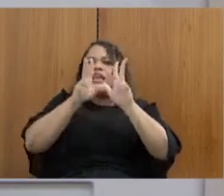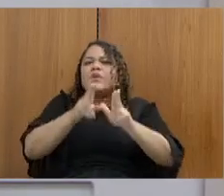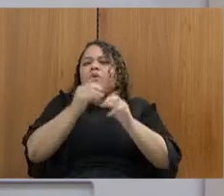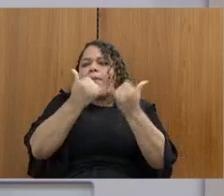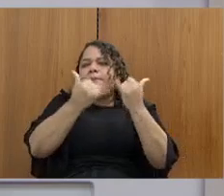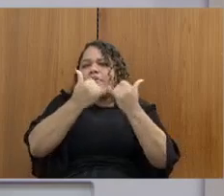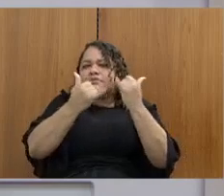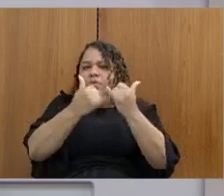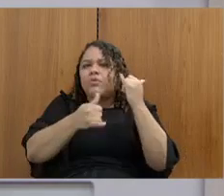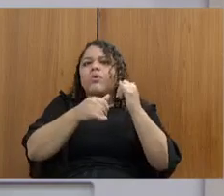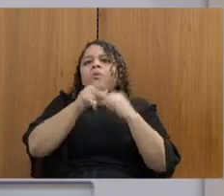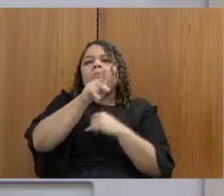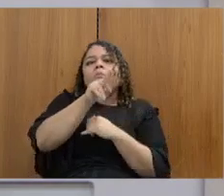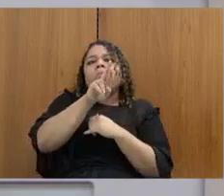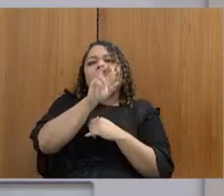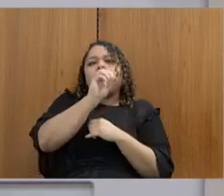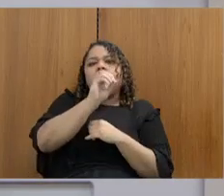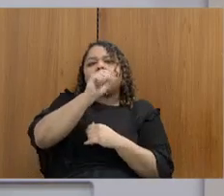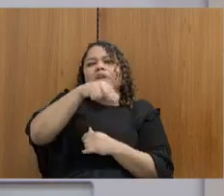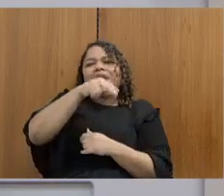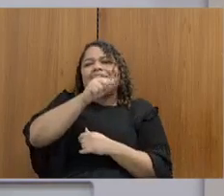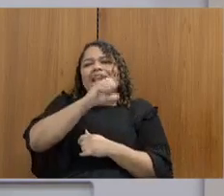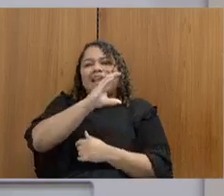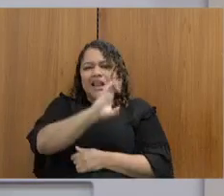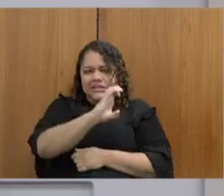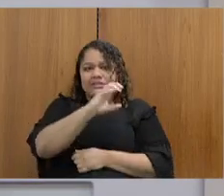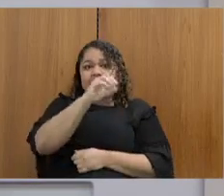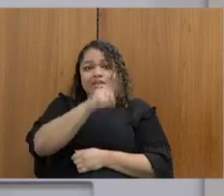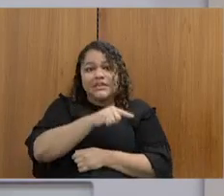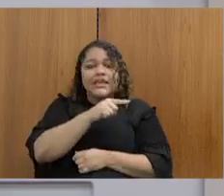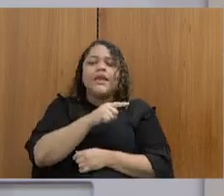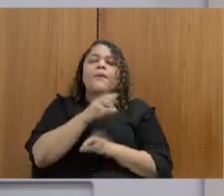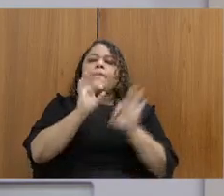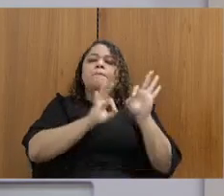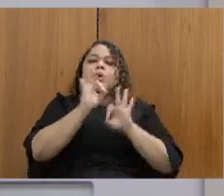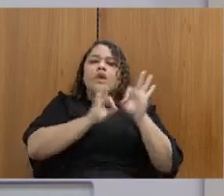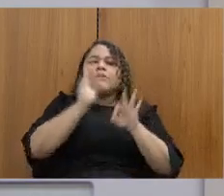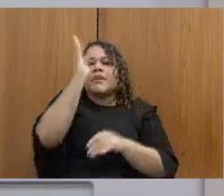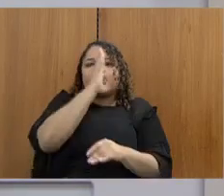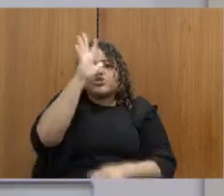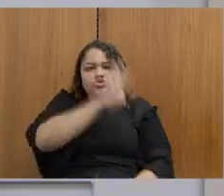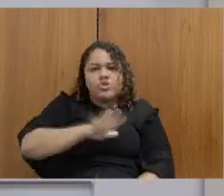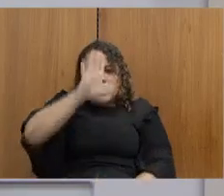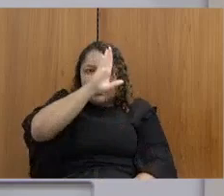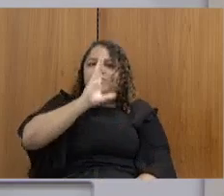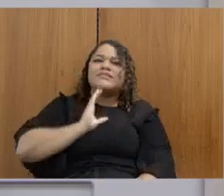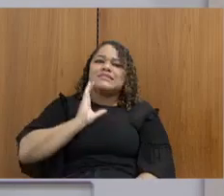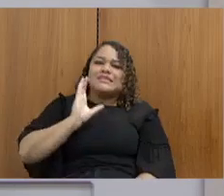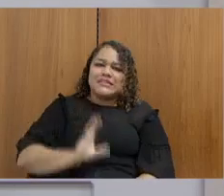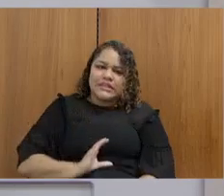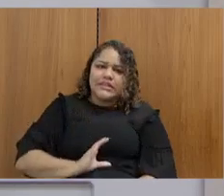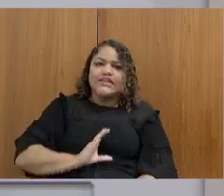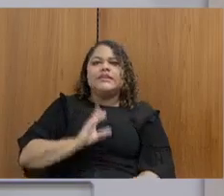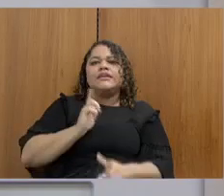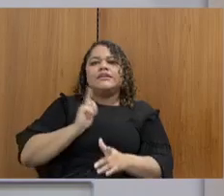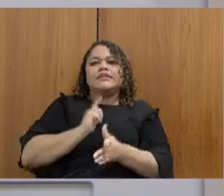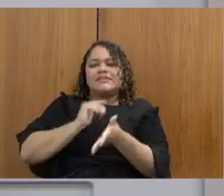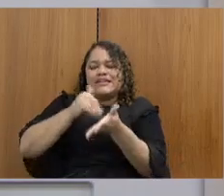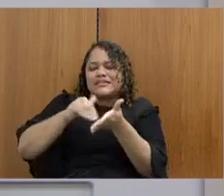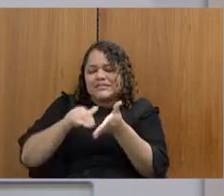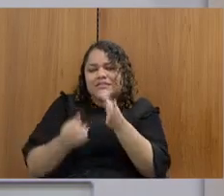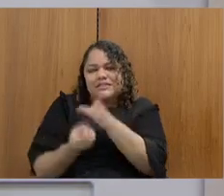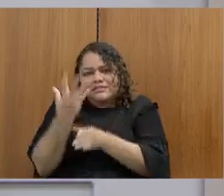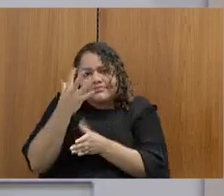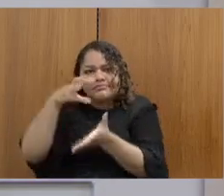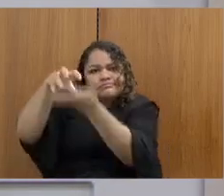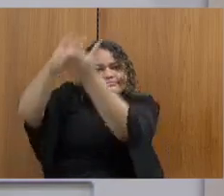Nacional de Segurança com Cidadania, onde você estabelece transversalidade com demais secretarias, estabelece as regiões de conflito para tentar fazer as intervenções das políticas